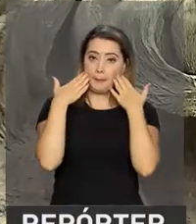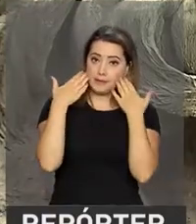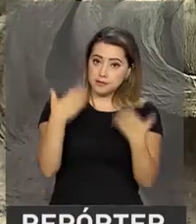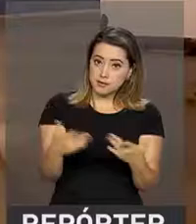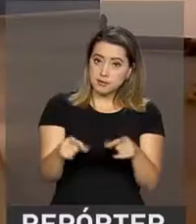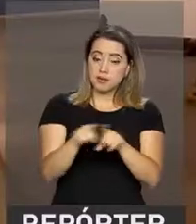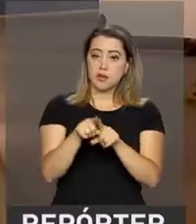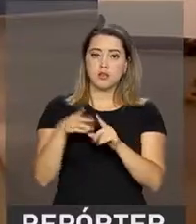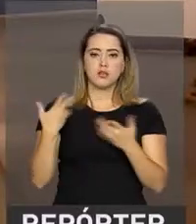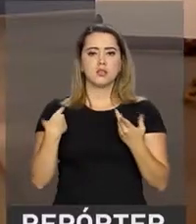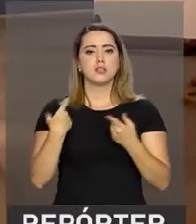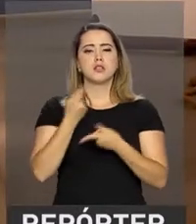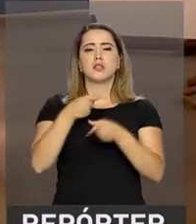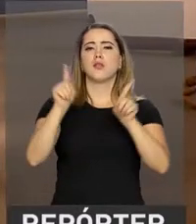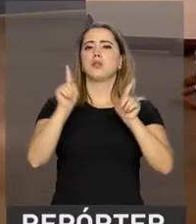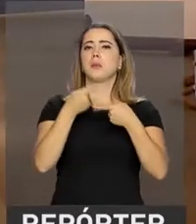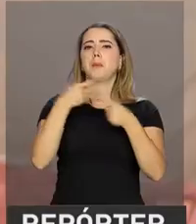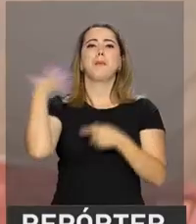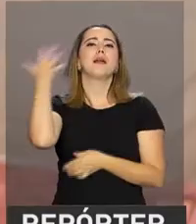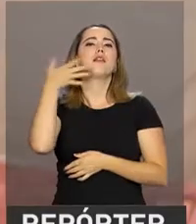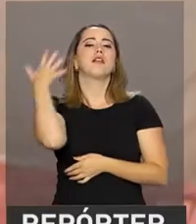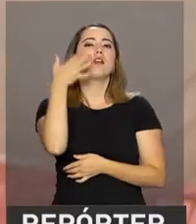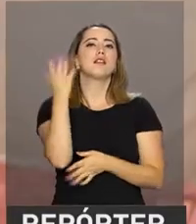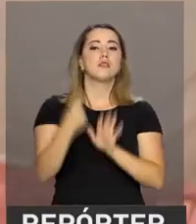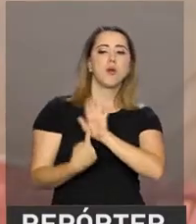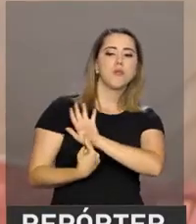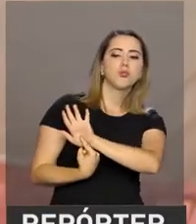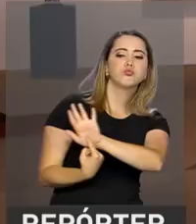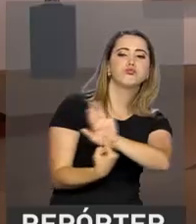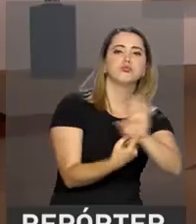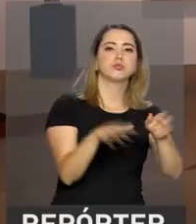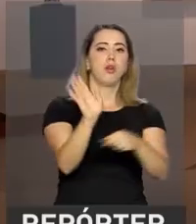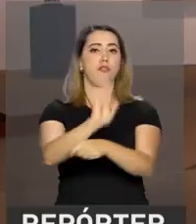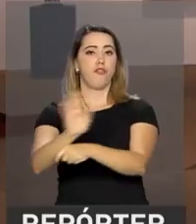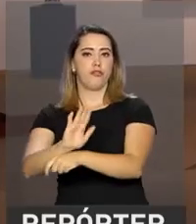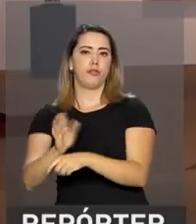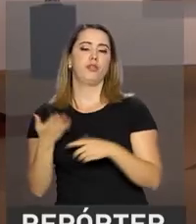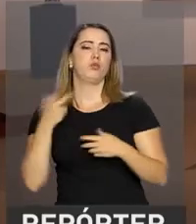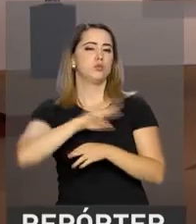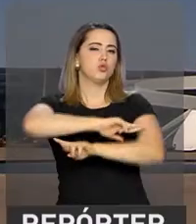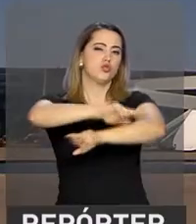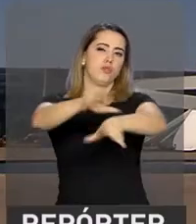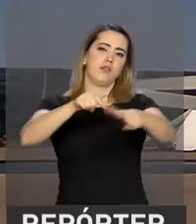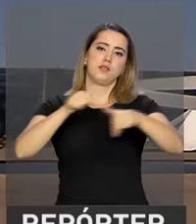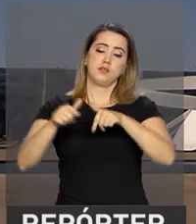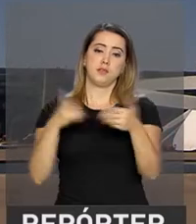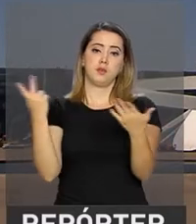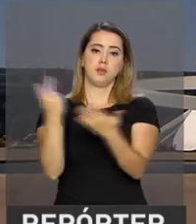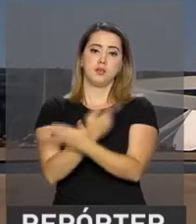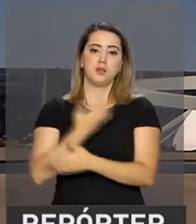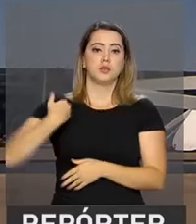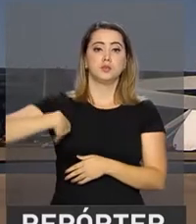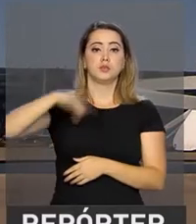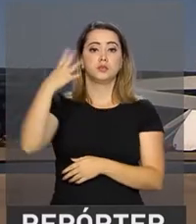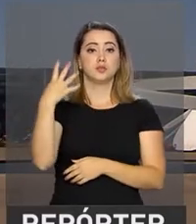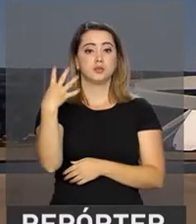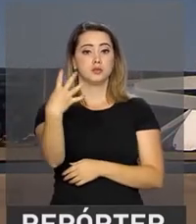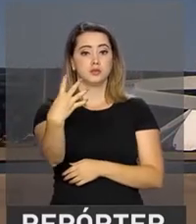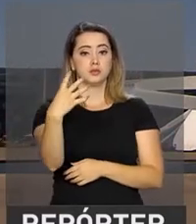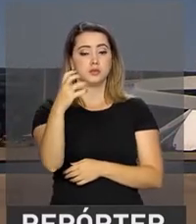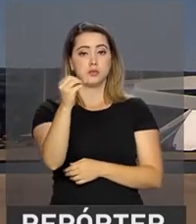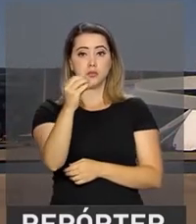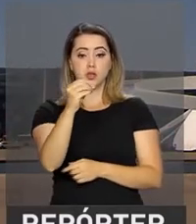espetáculos, saraus, palestras, exibições de filmes e outras atividades, que acontecem em mais de 400